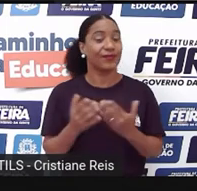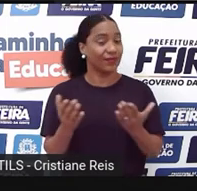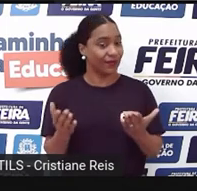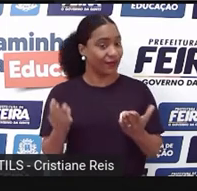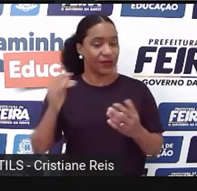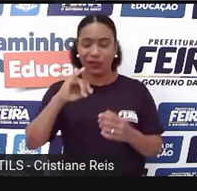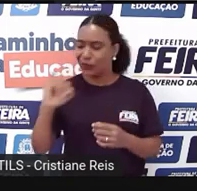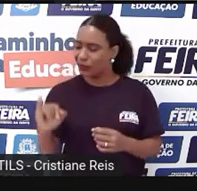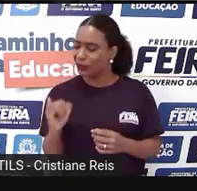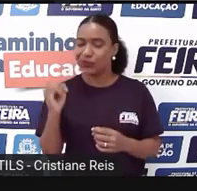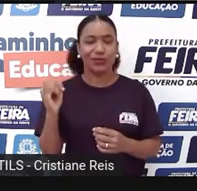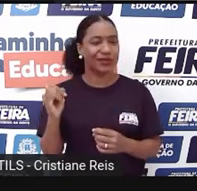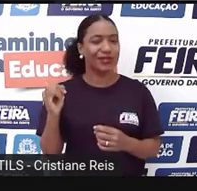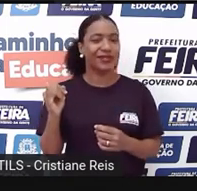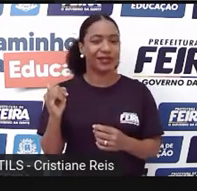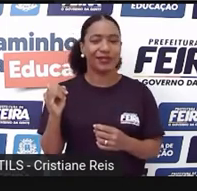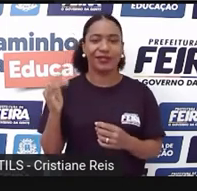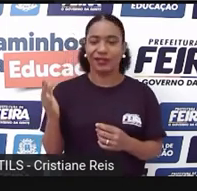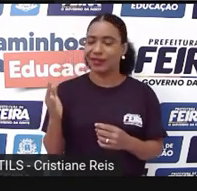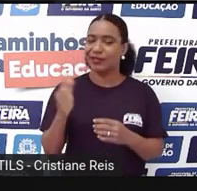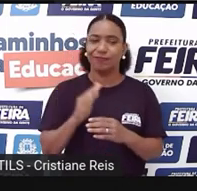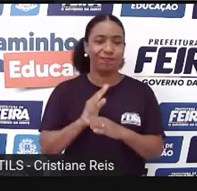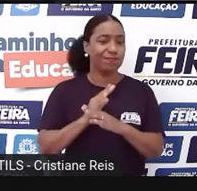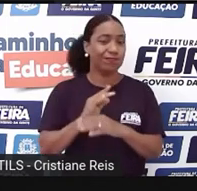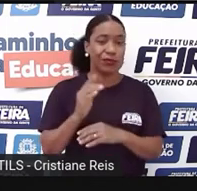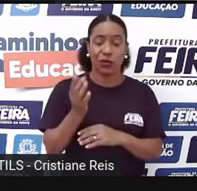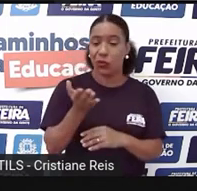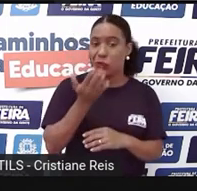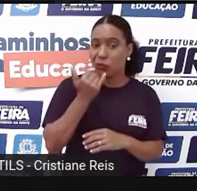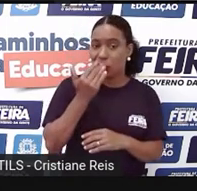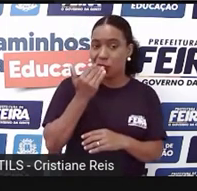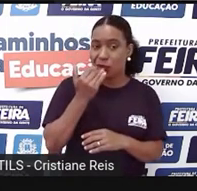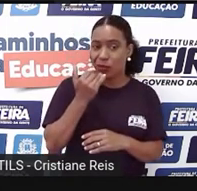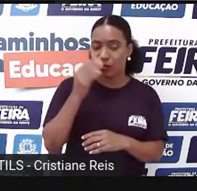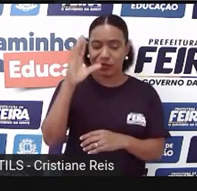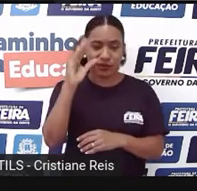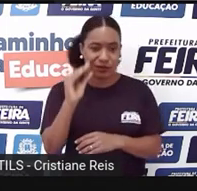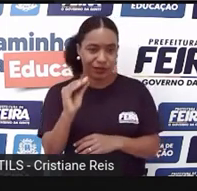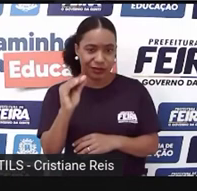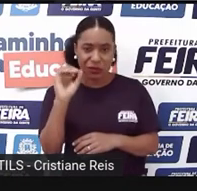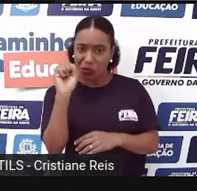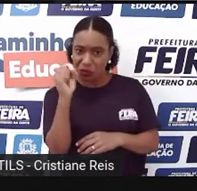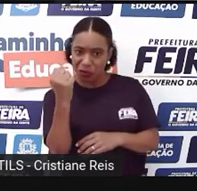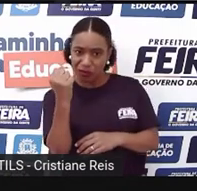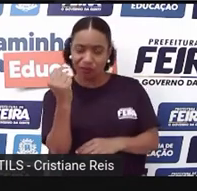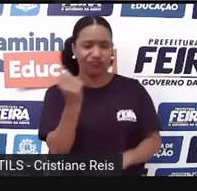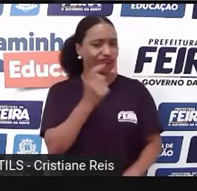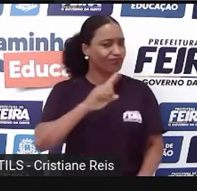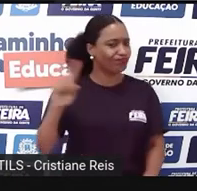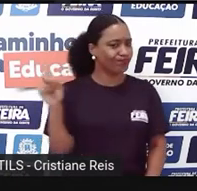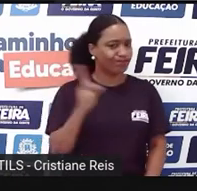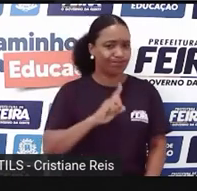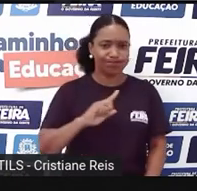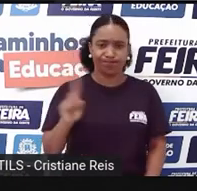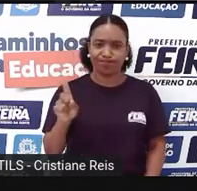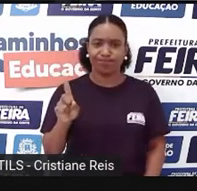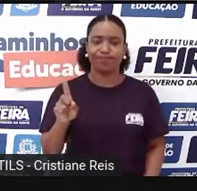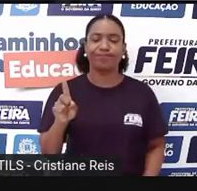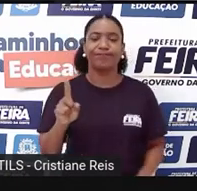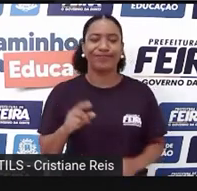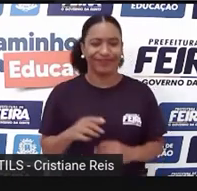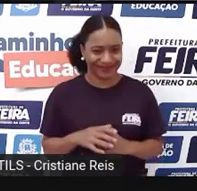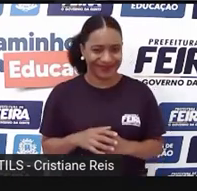Julieta Não estará Comendo Ou jantando Às oito Da noite Ok?